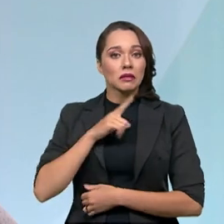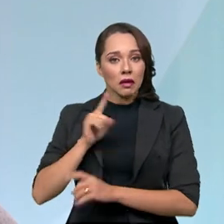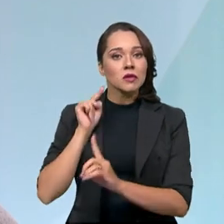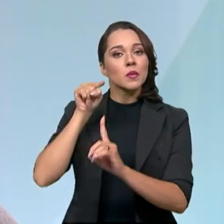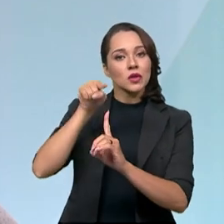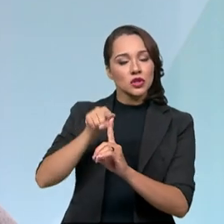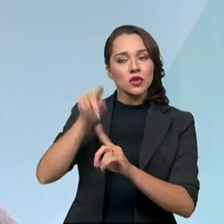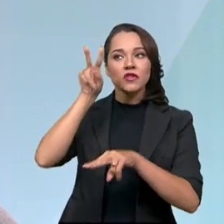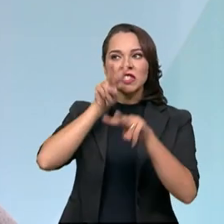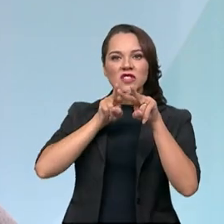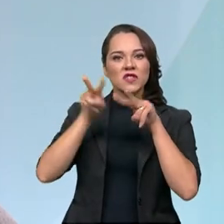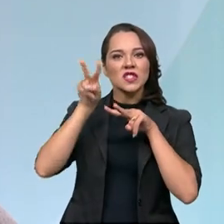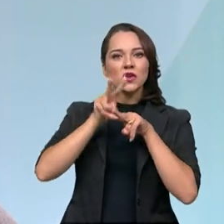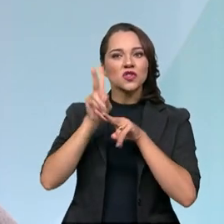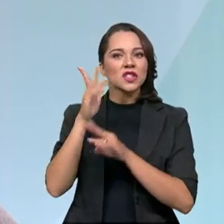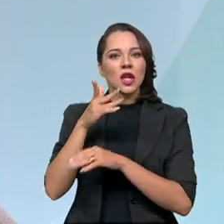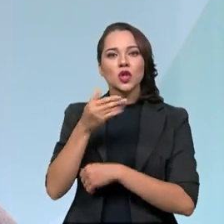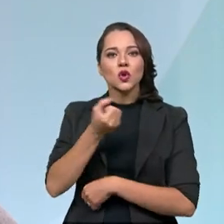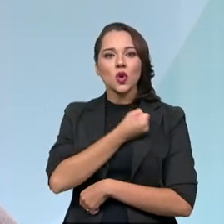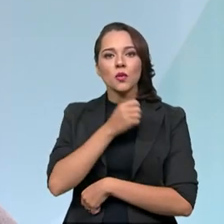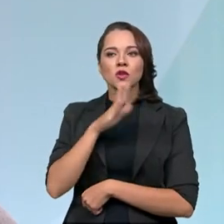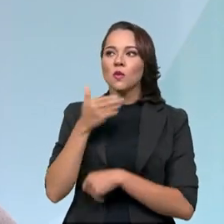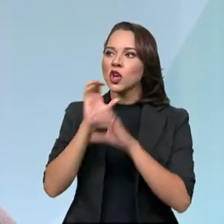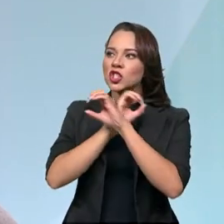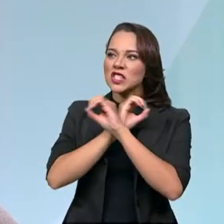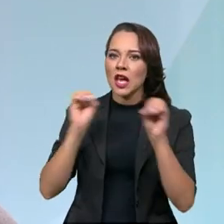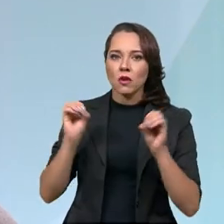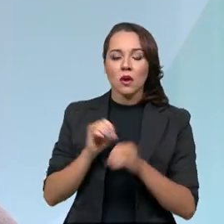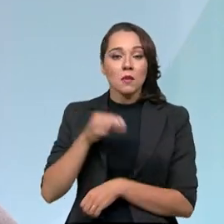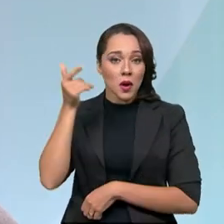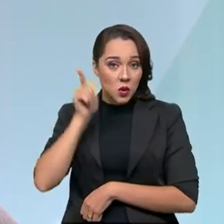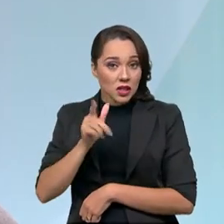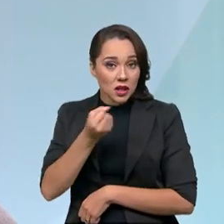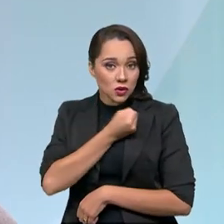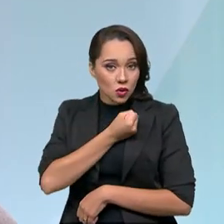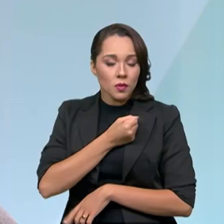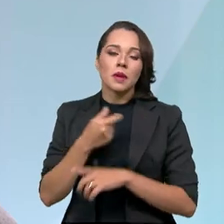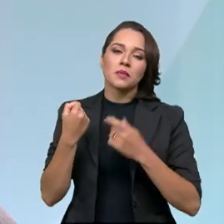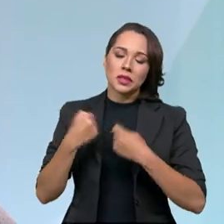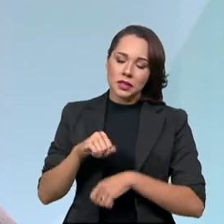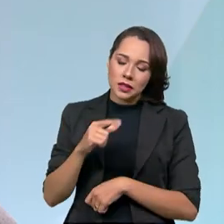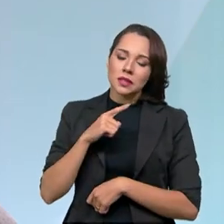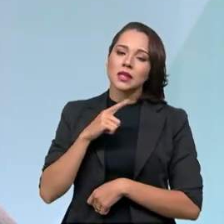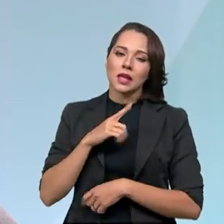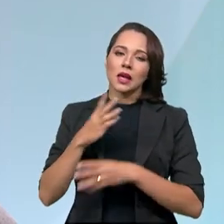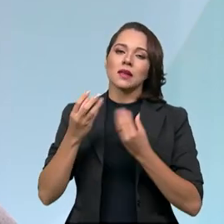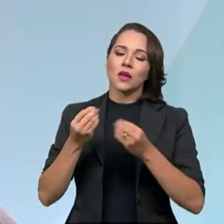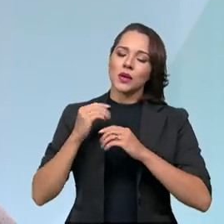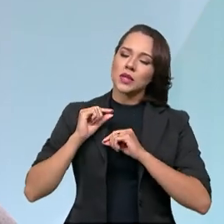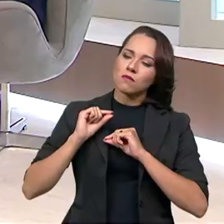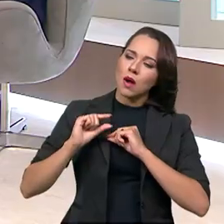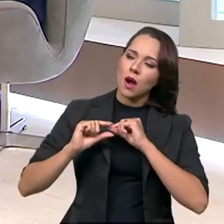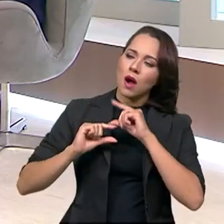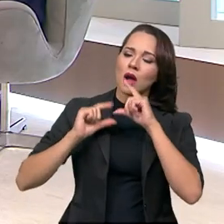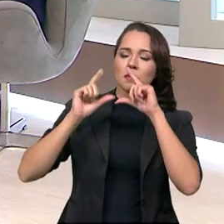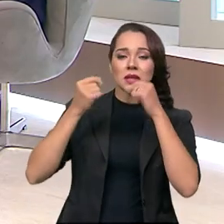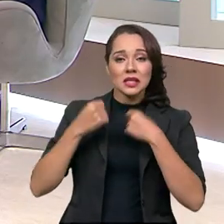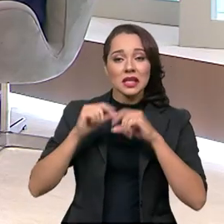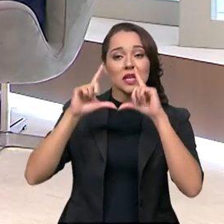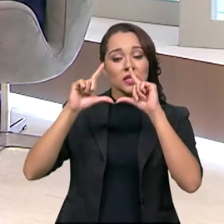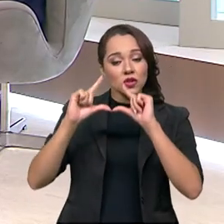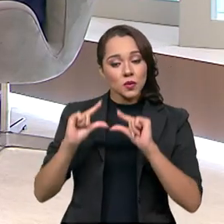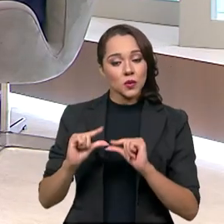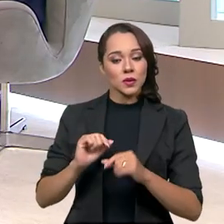objetivo de visão zero. Então, para que a gente alcance esses números, é preciso, então, haver essa gradativa redução.